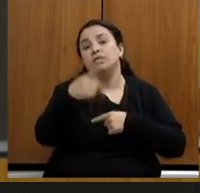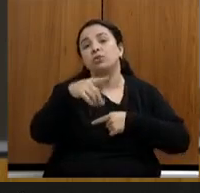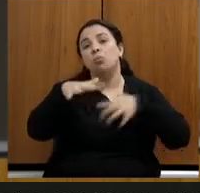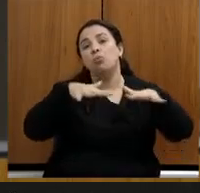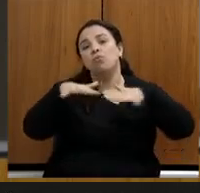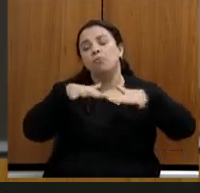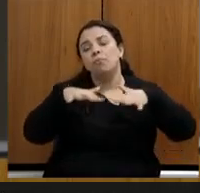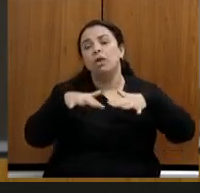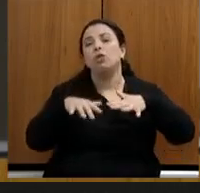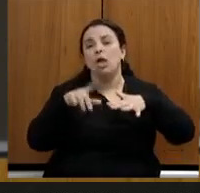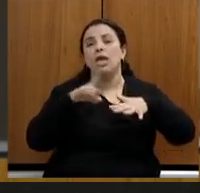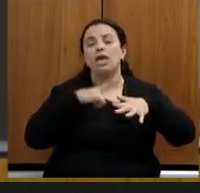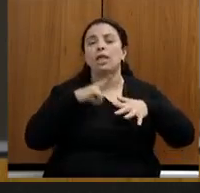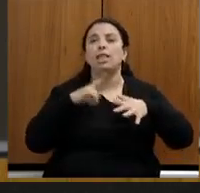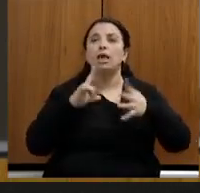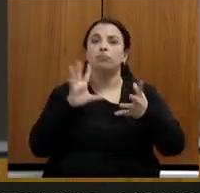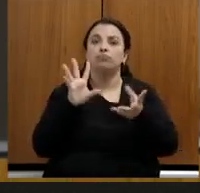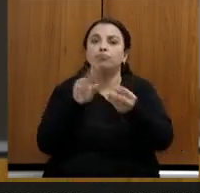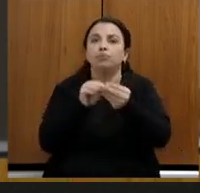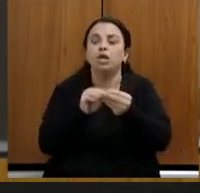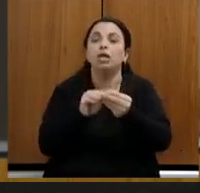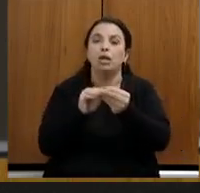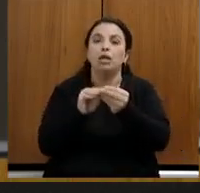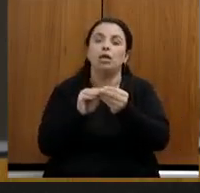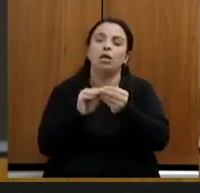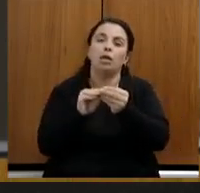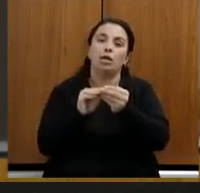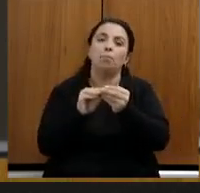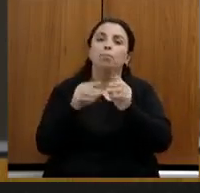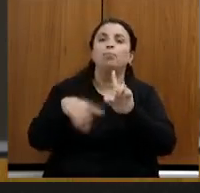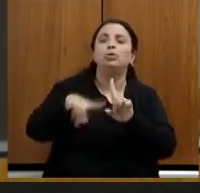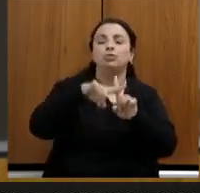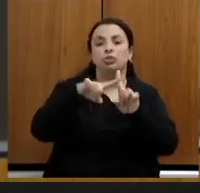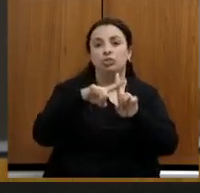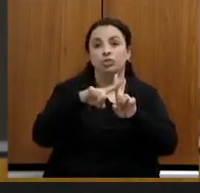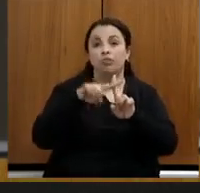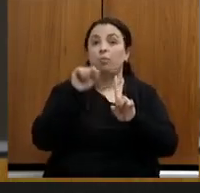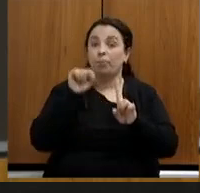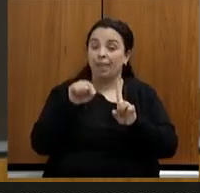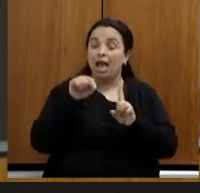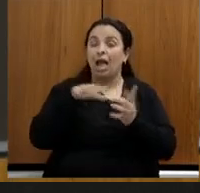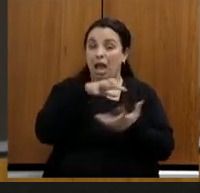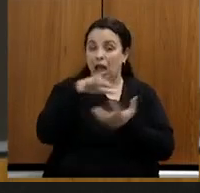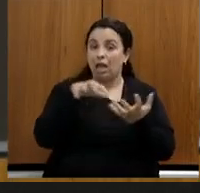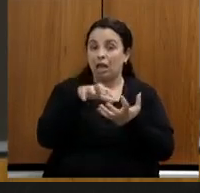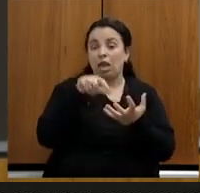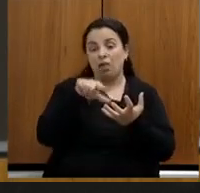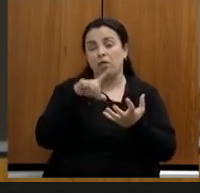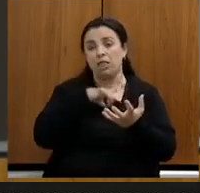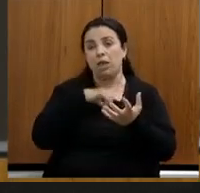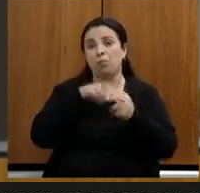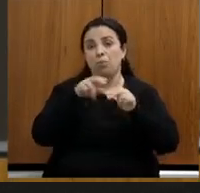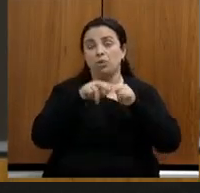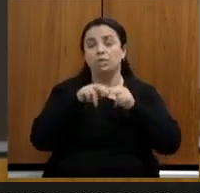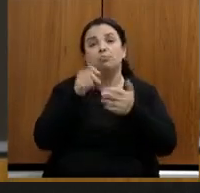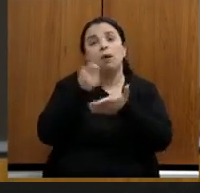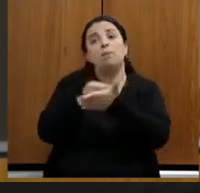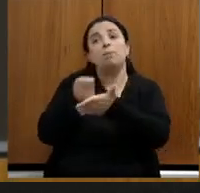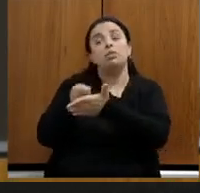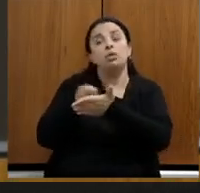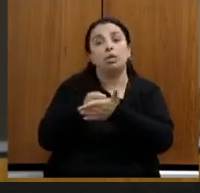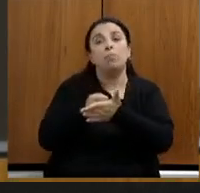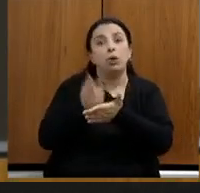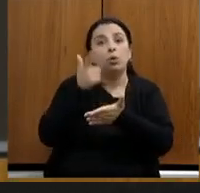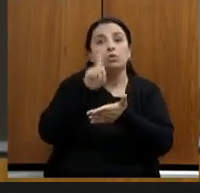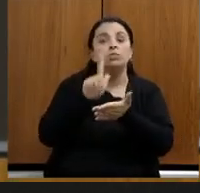favorável que é o final que seja o mais breve possível porque a greve ela existe exatamente para pressionar por solução